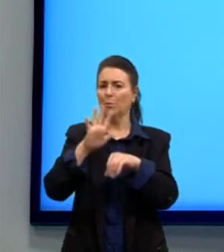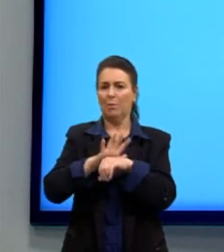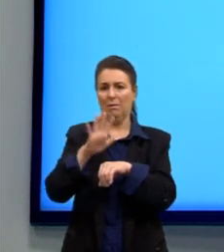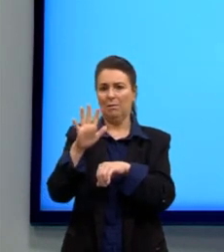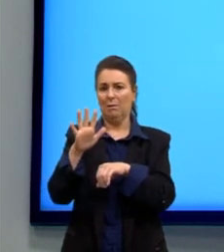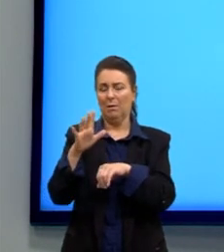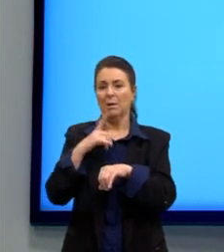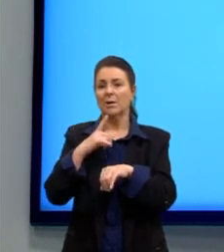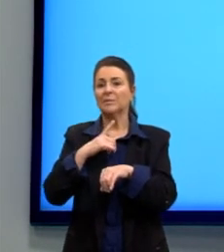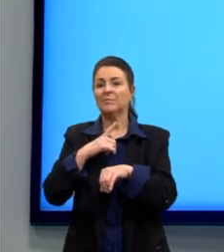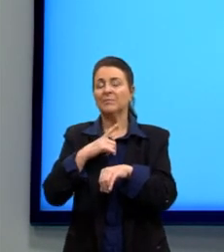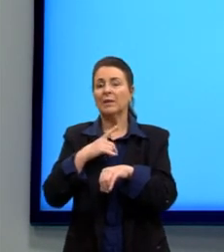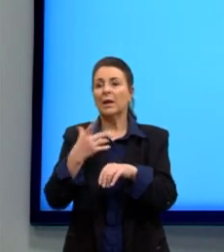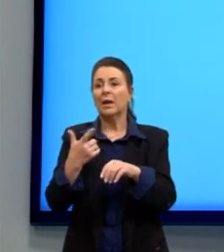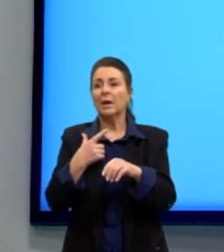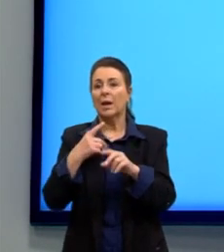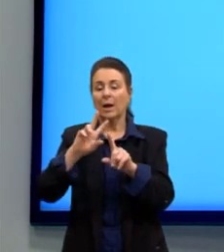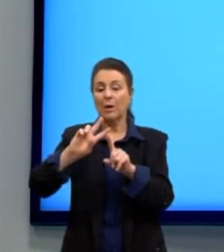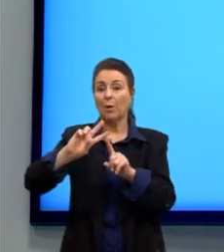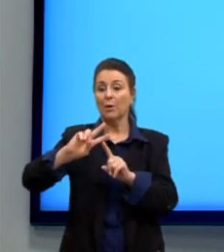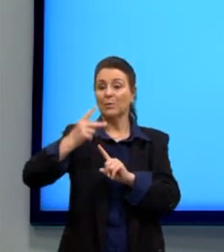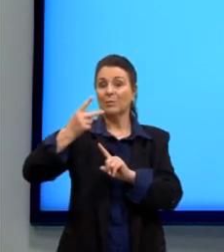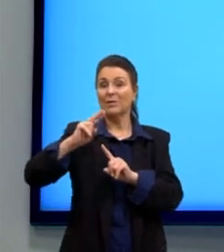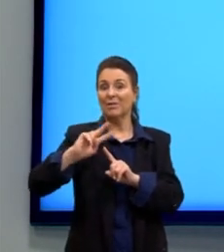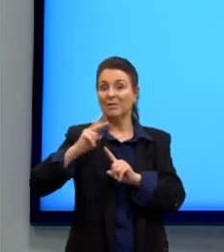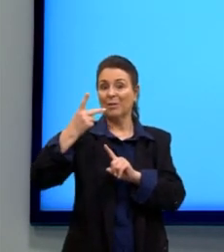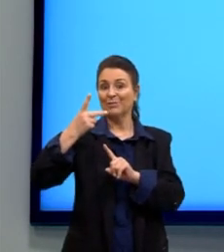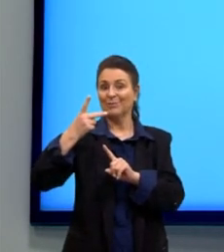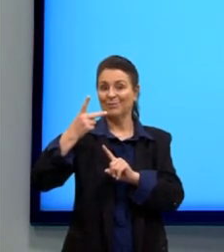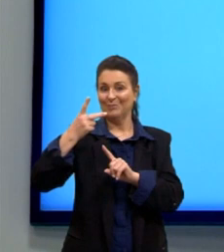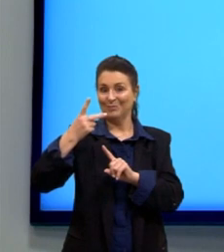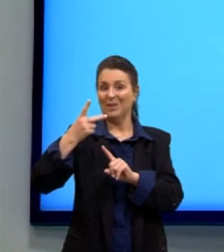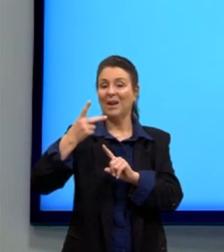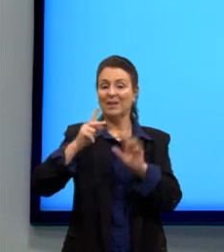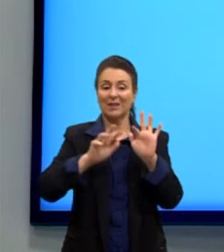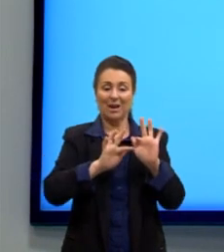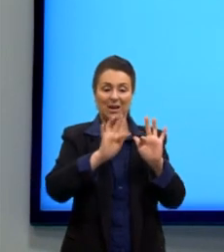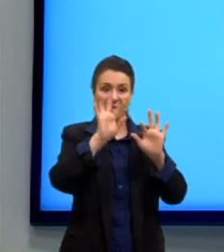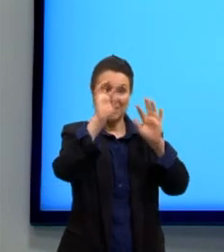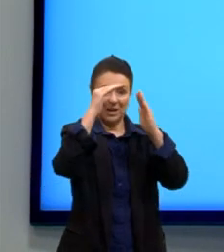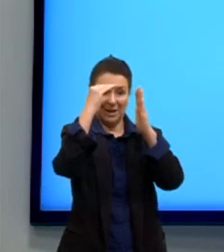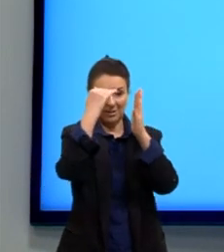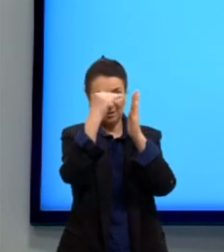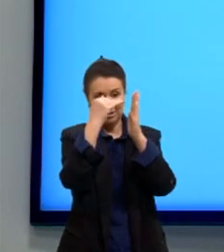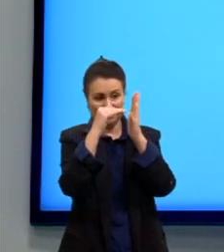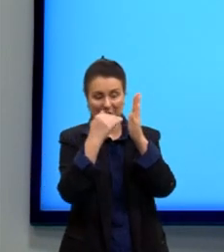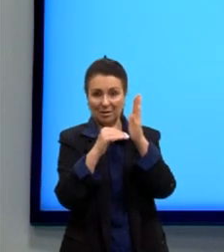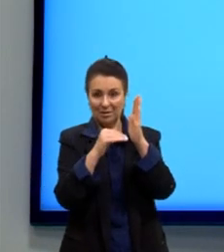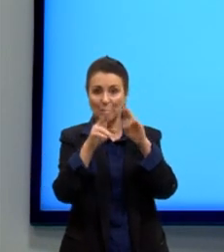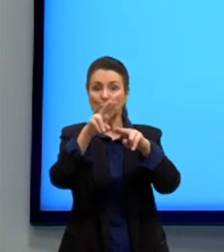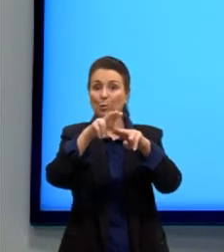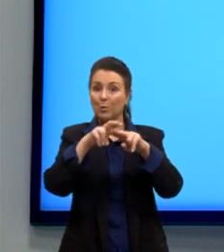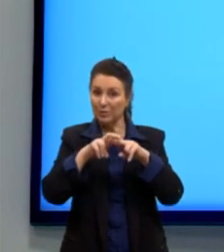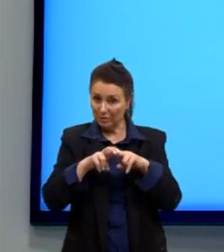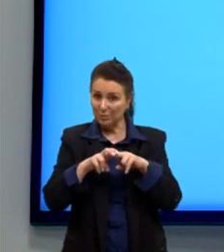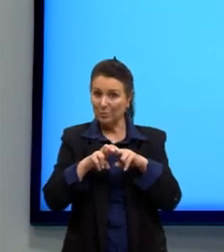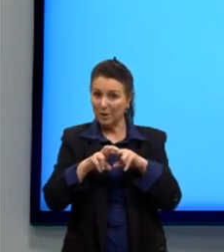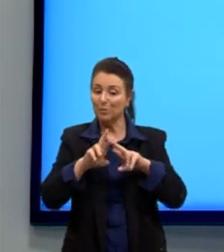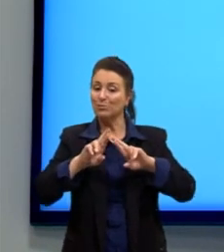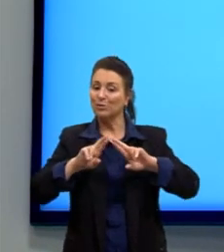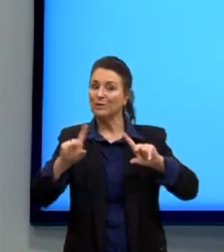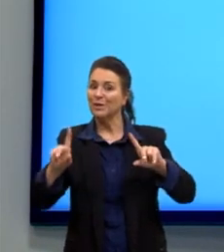escala exponencial. exponencial, certo? Então, vai ter o quê? Uma grande diferença de valor para valor,